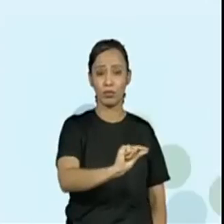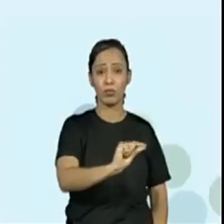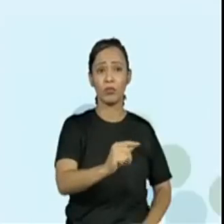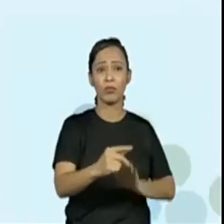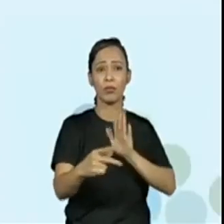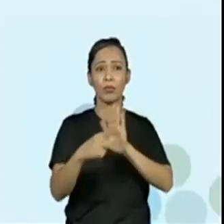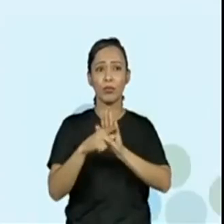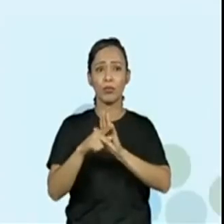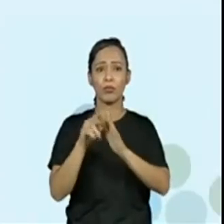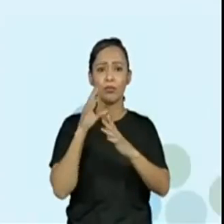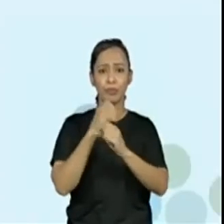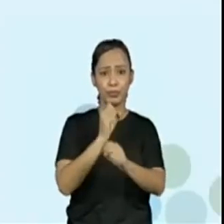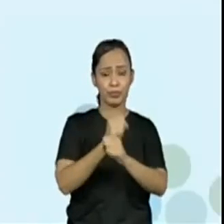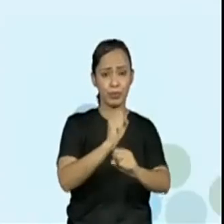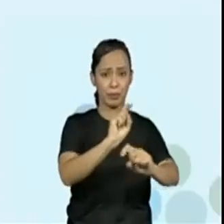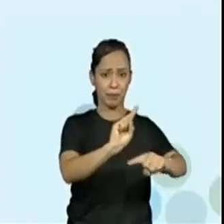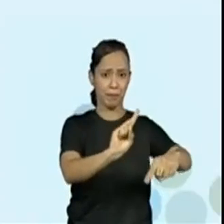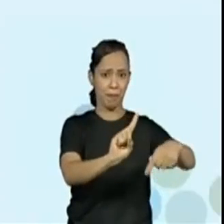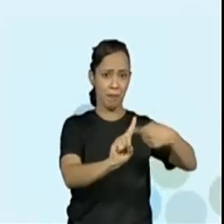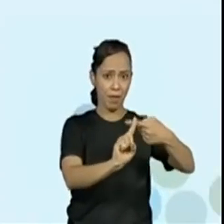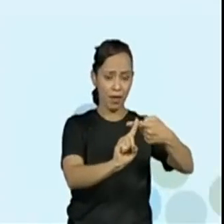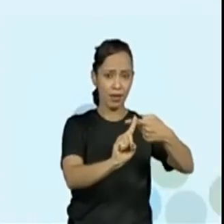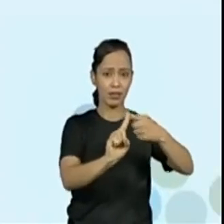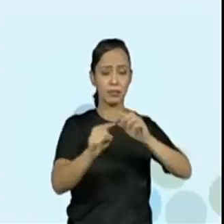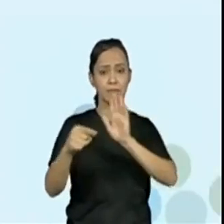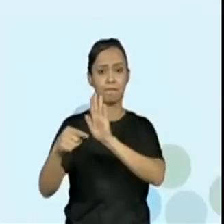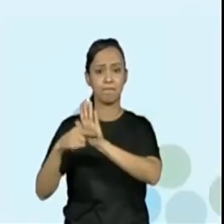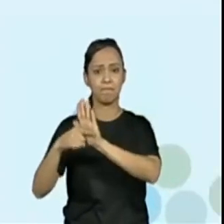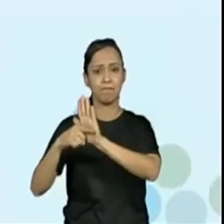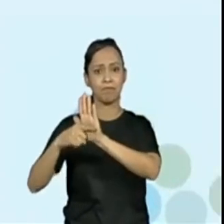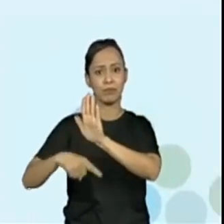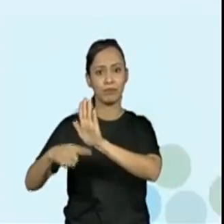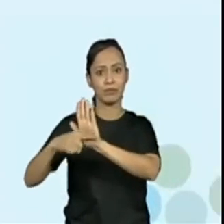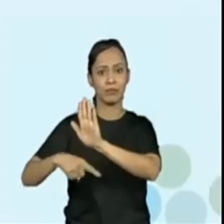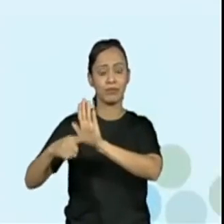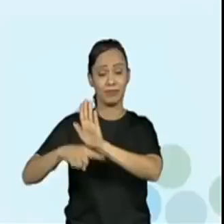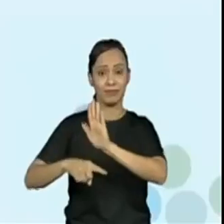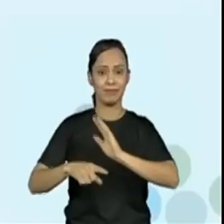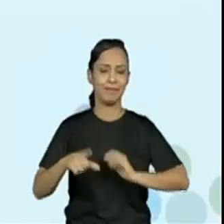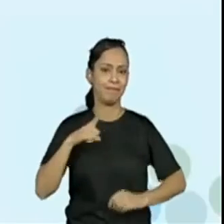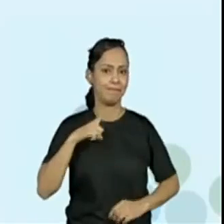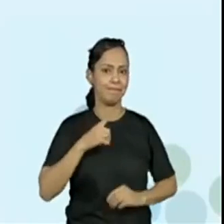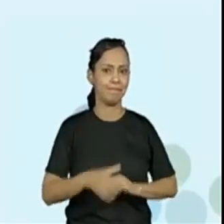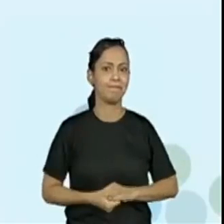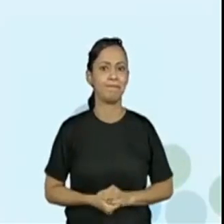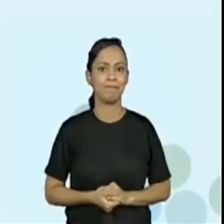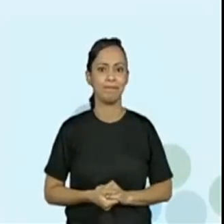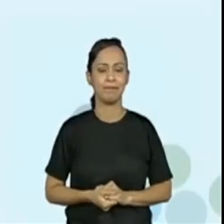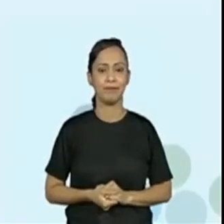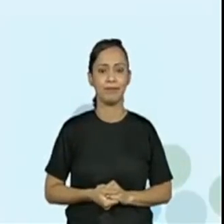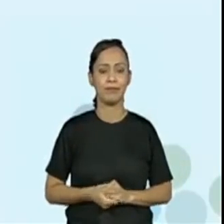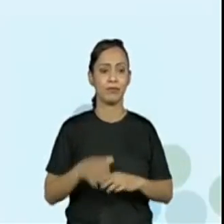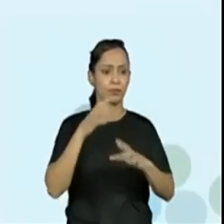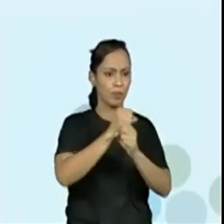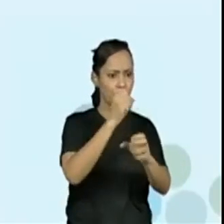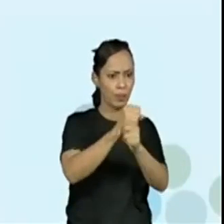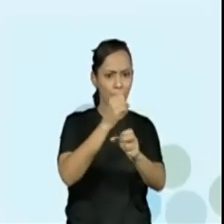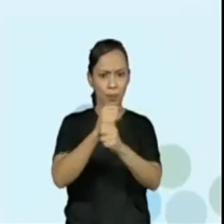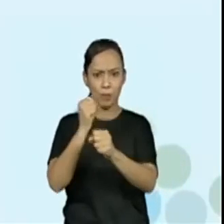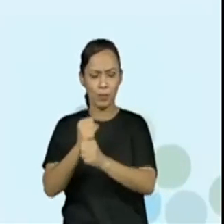realização de adições ou subtrações sucessivas por um mesmo número,